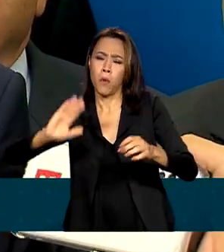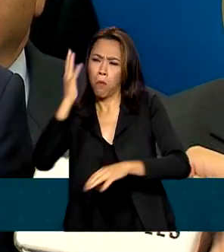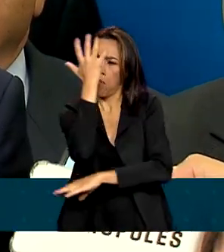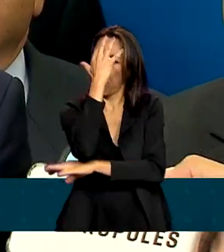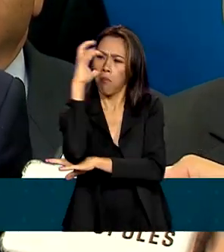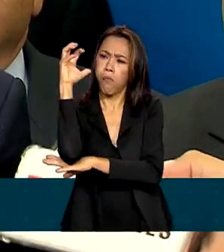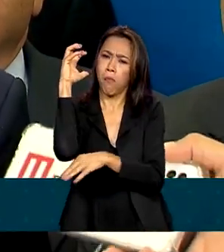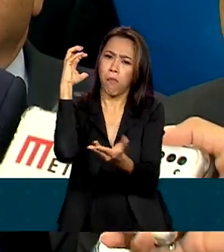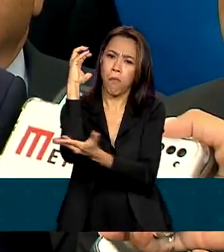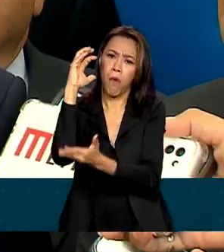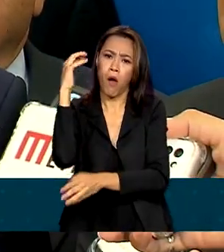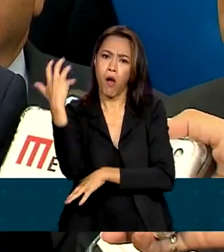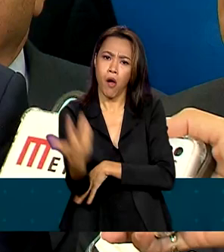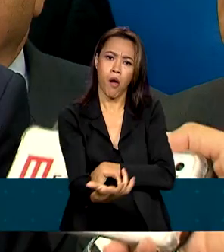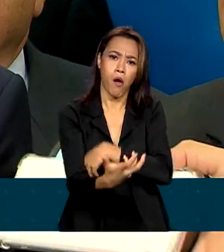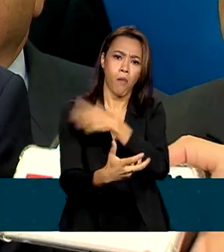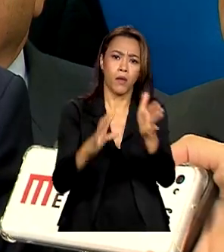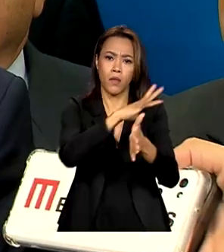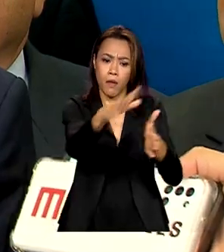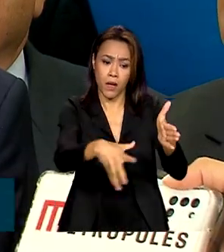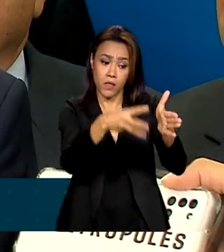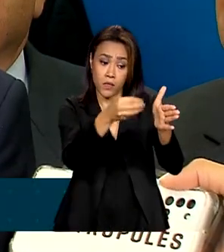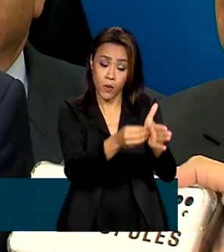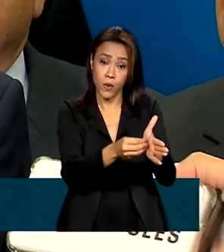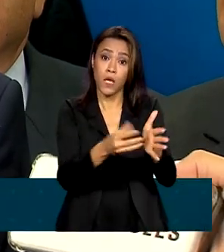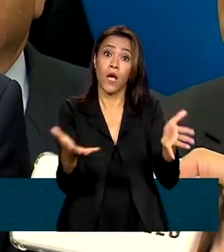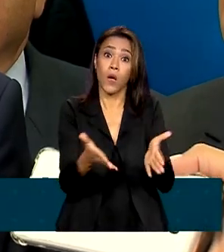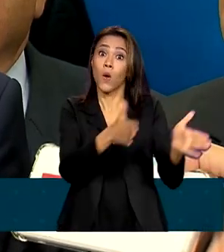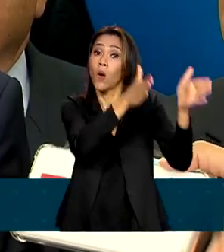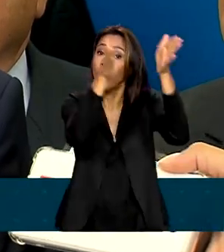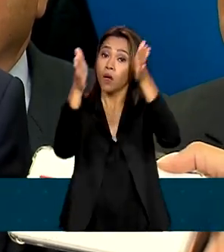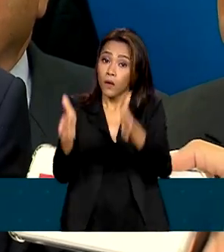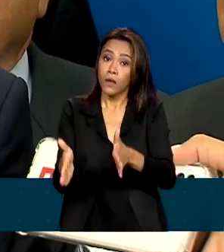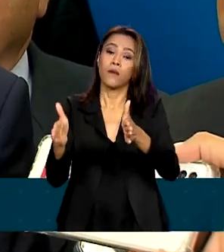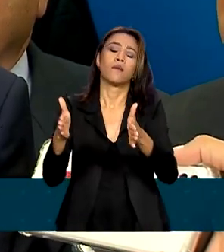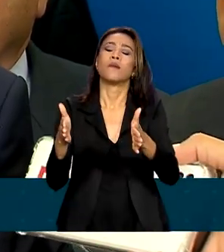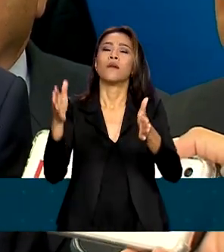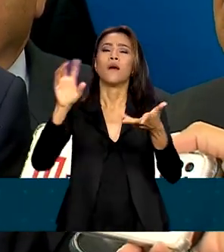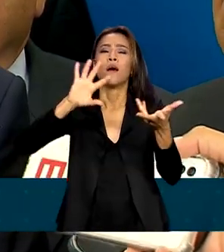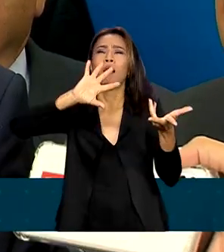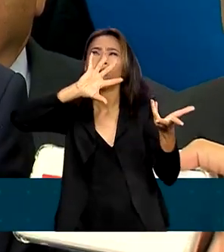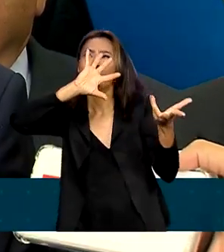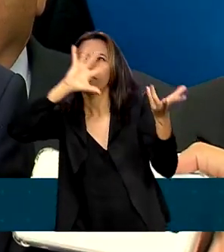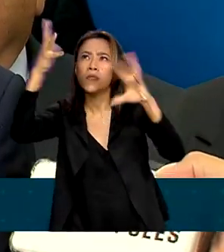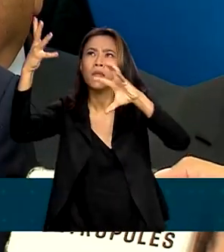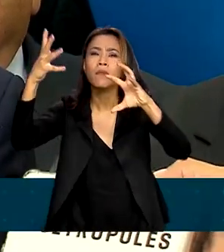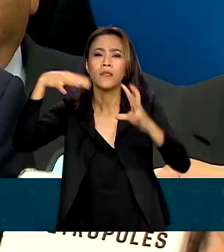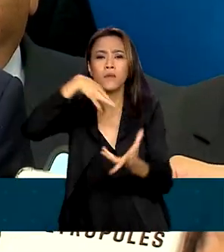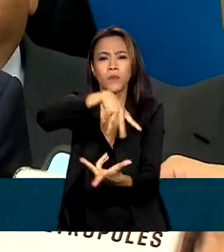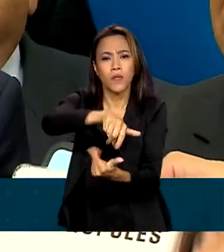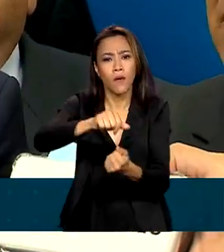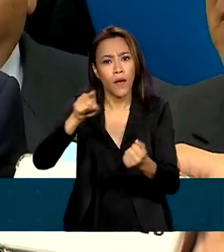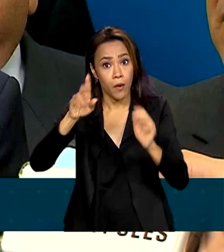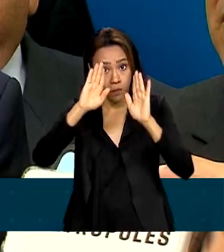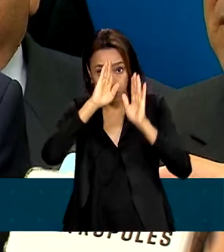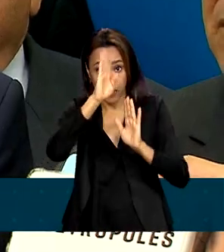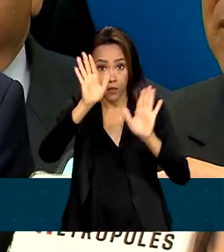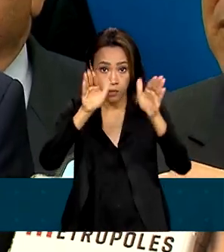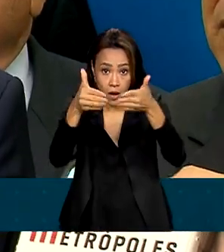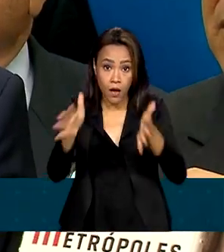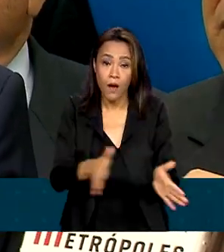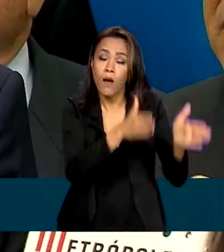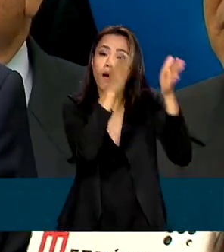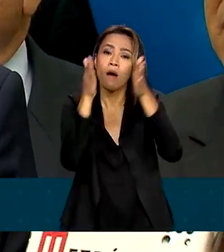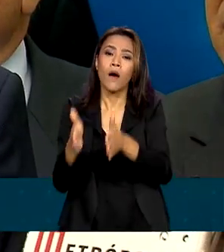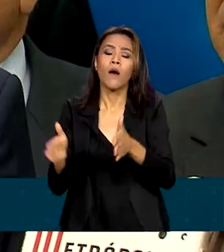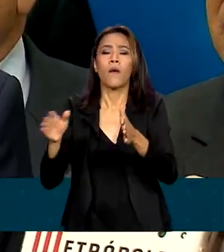para um país onde a questão das mudanças climáticas é central, a transição energética é central,